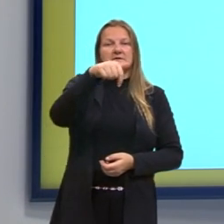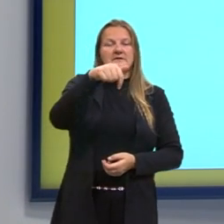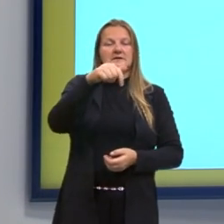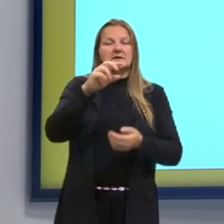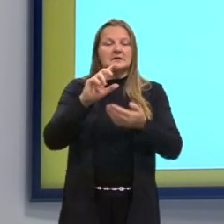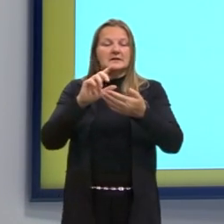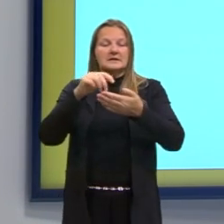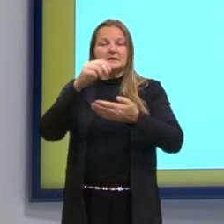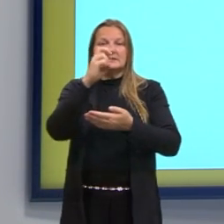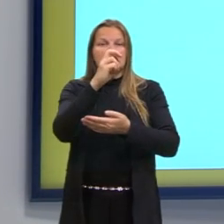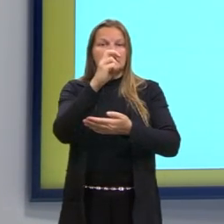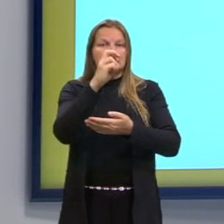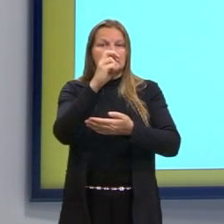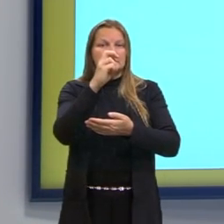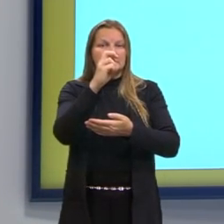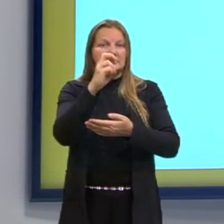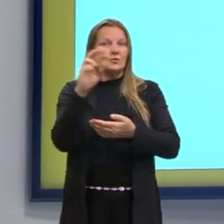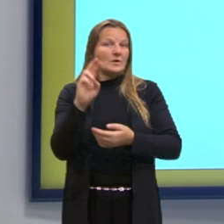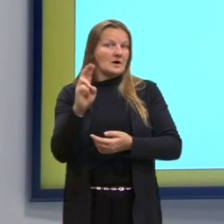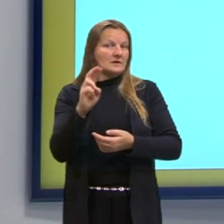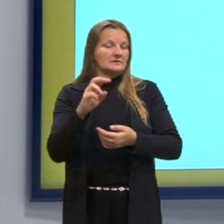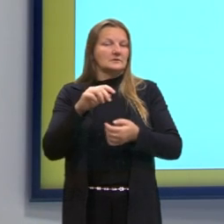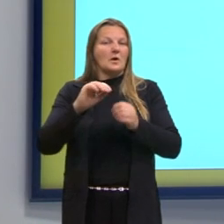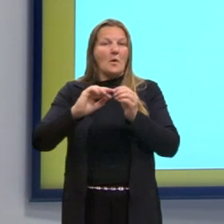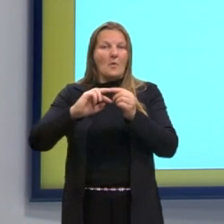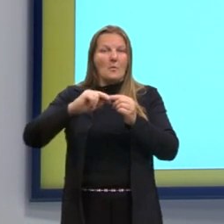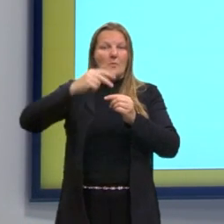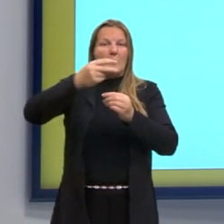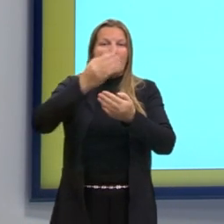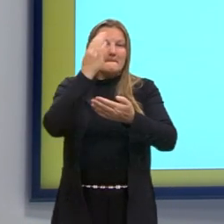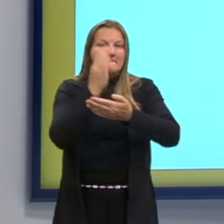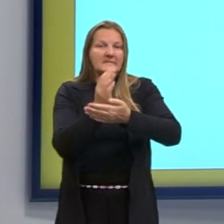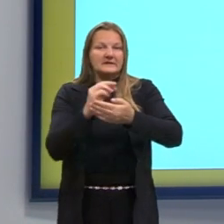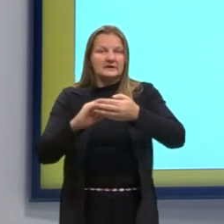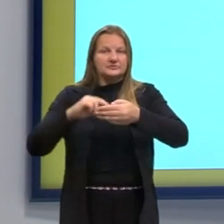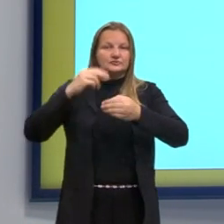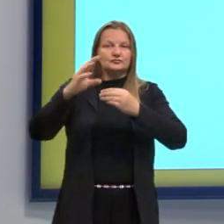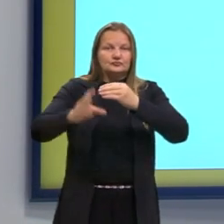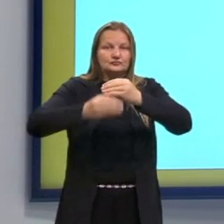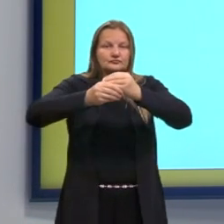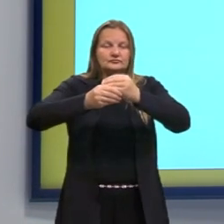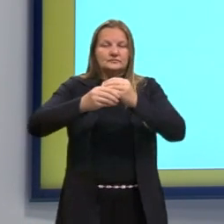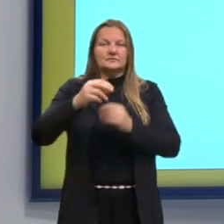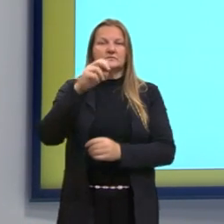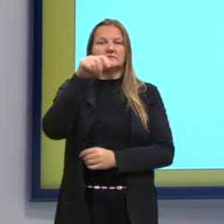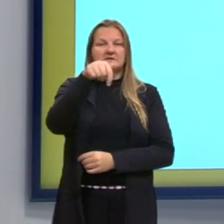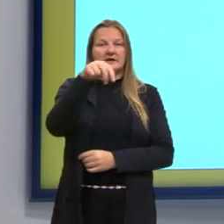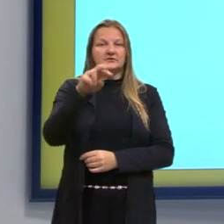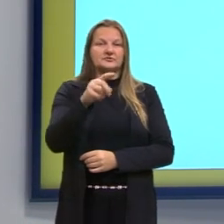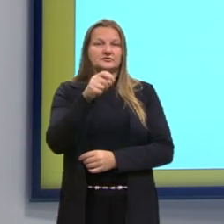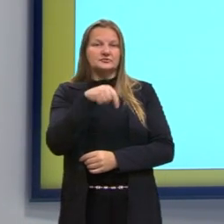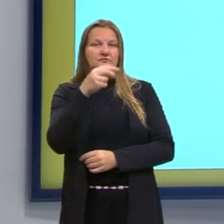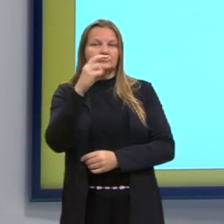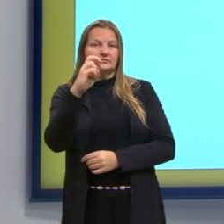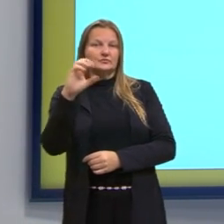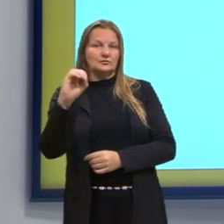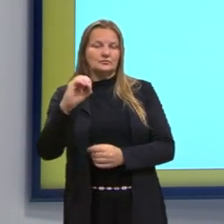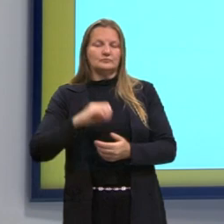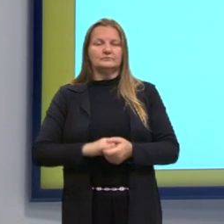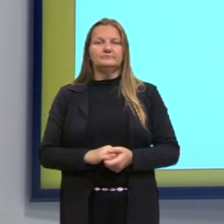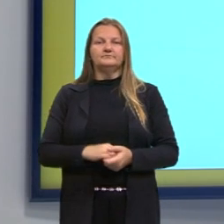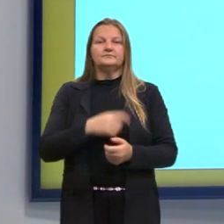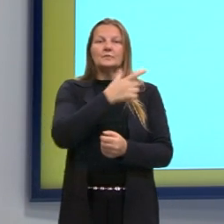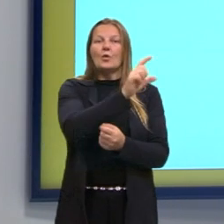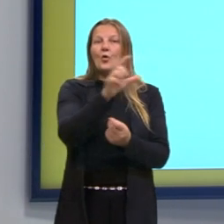reais e 50 centavos. Aumentamos metade. Sabemos também que os outros preços não